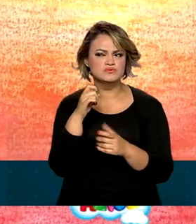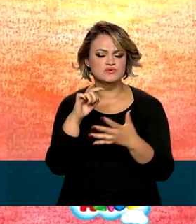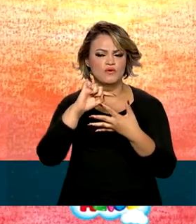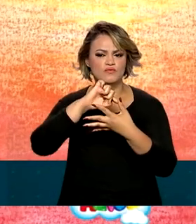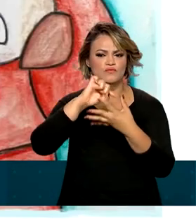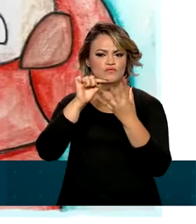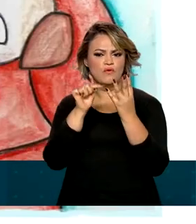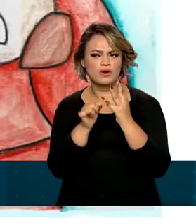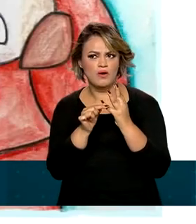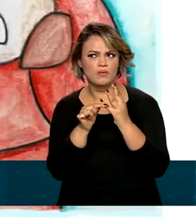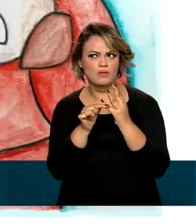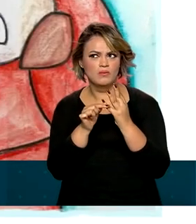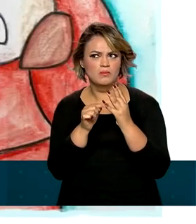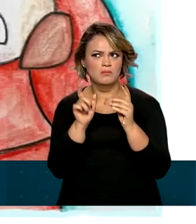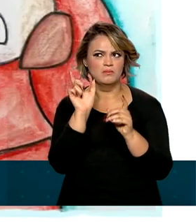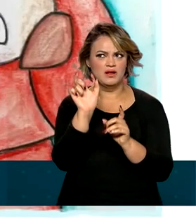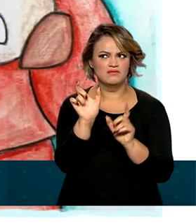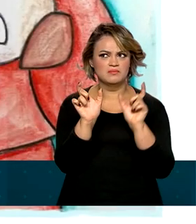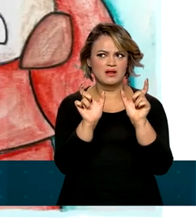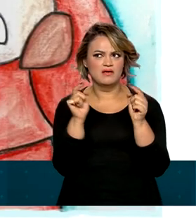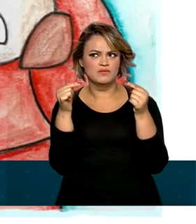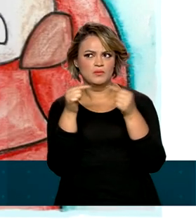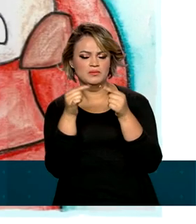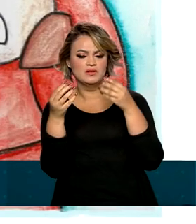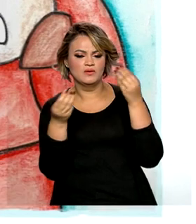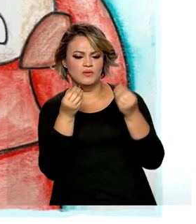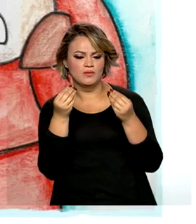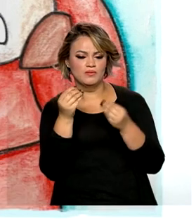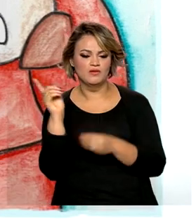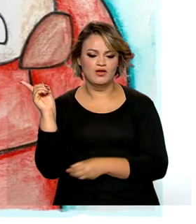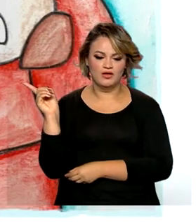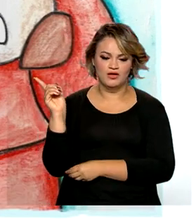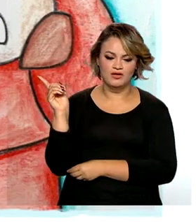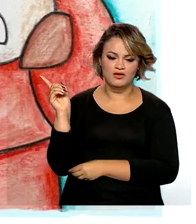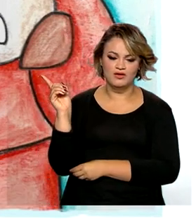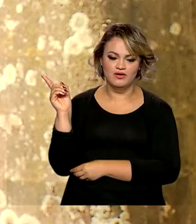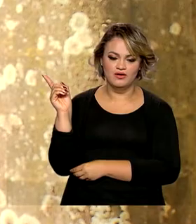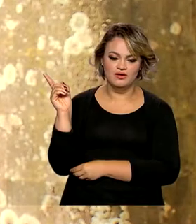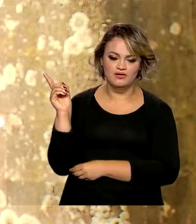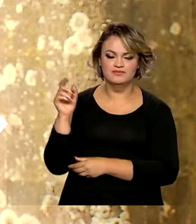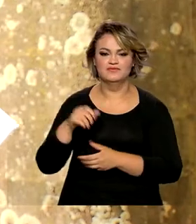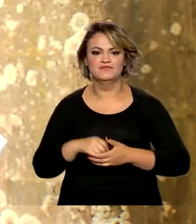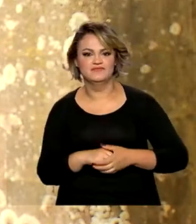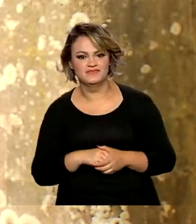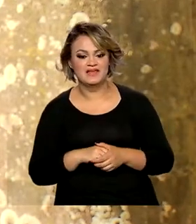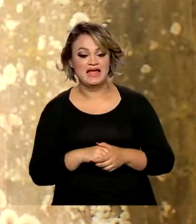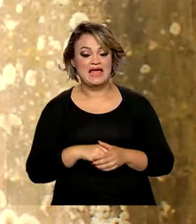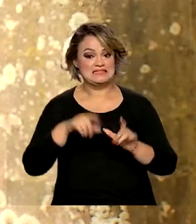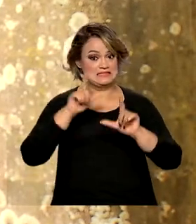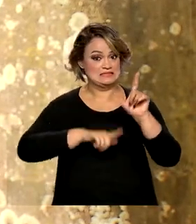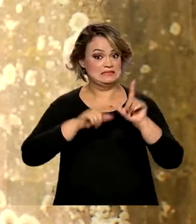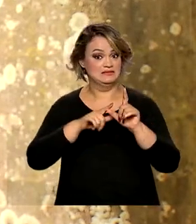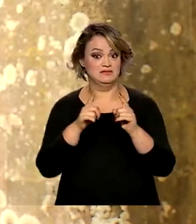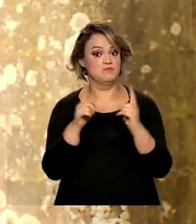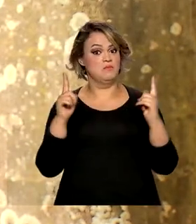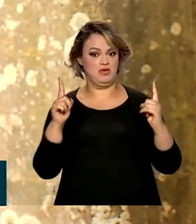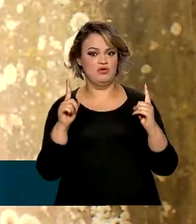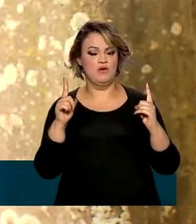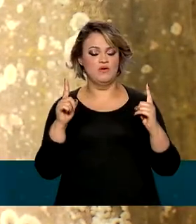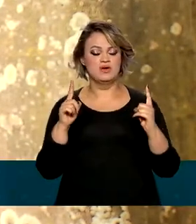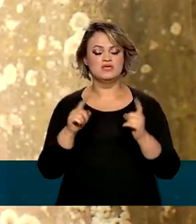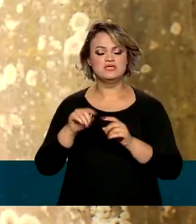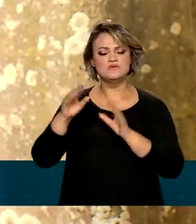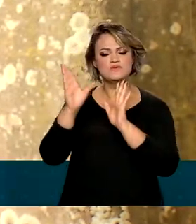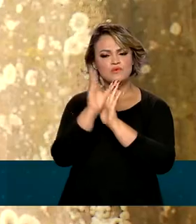o uso de rimas. Quando da cama levantou, o cãozinho então mamou. As letras também são maiores, e o conteúdo